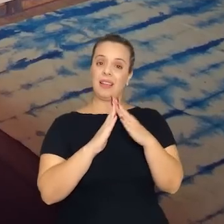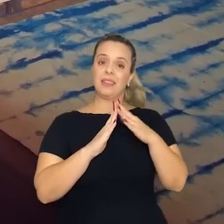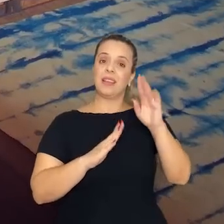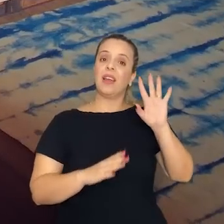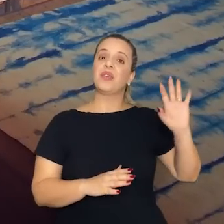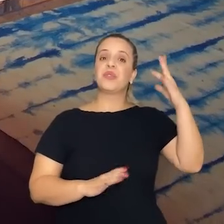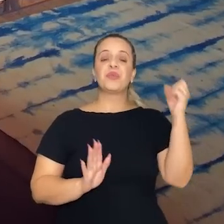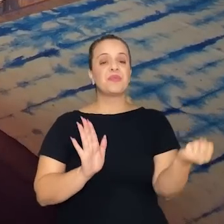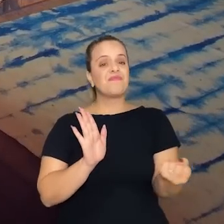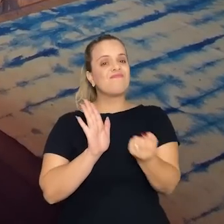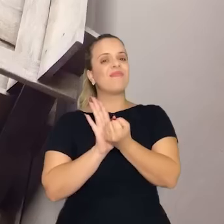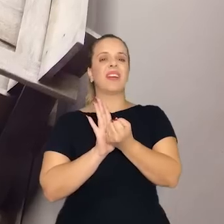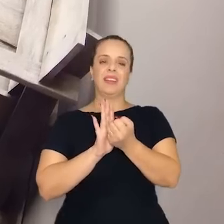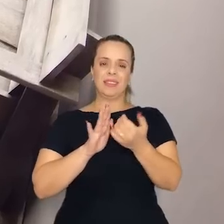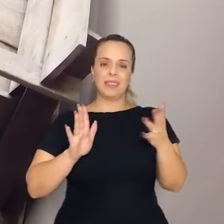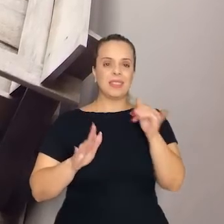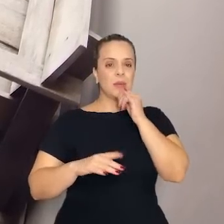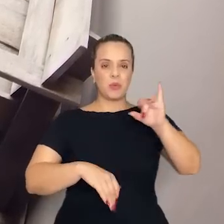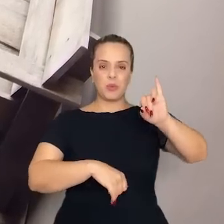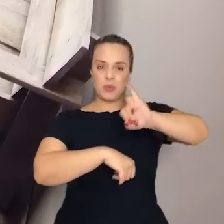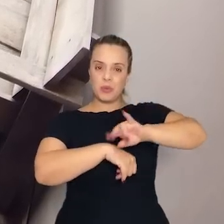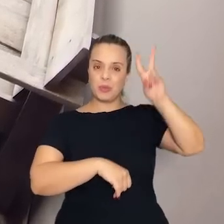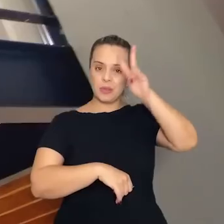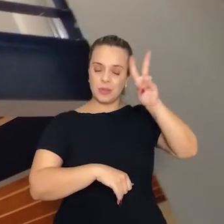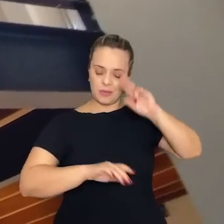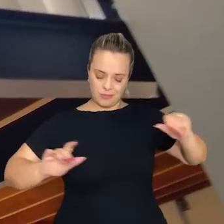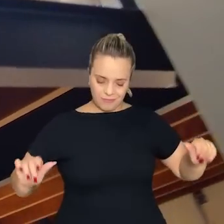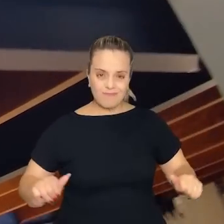símbolo também da revitalização aqui do centro histórico.